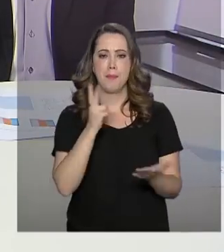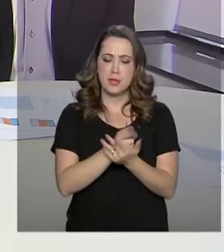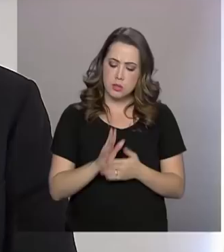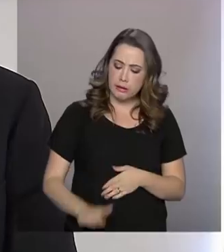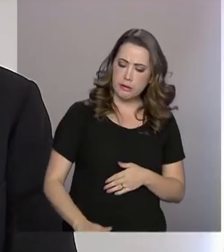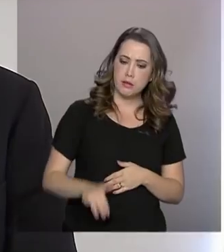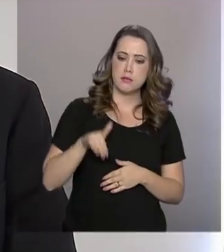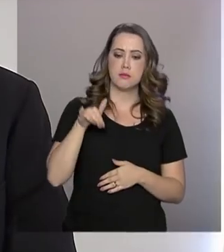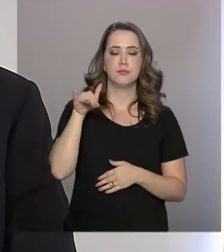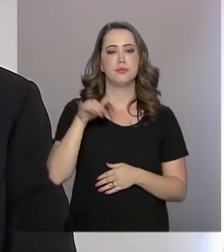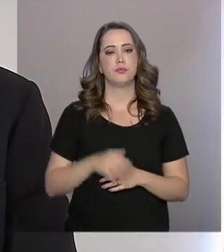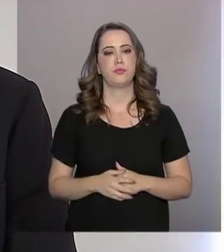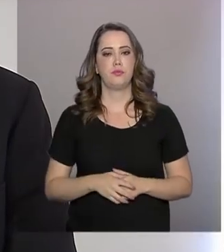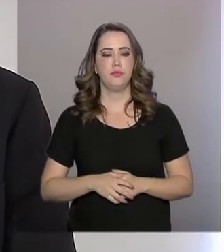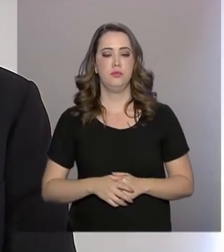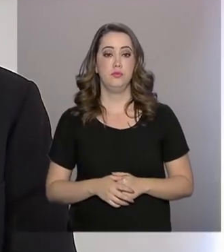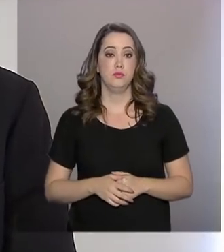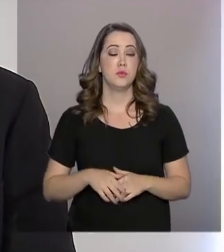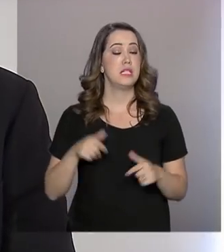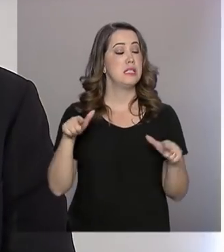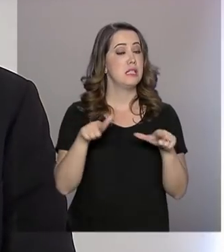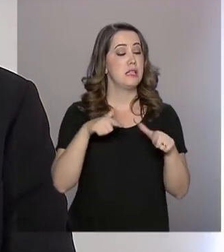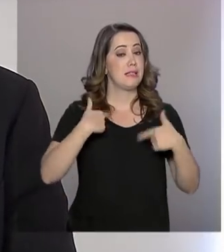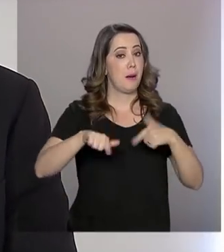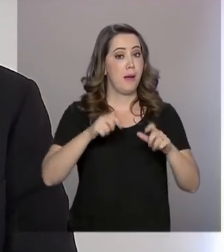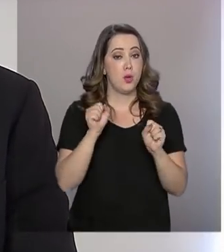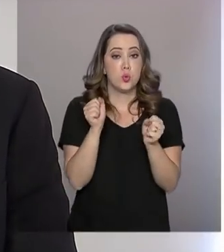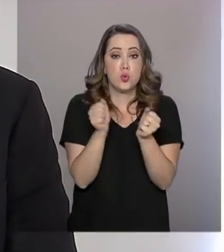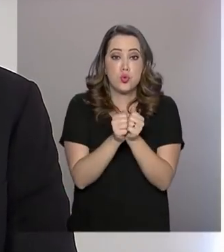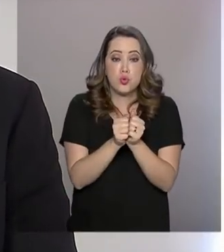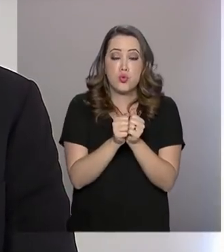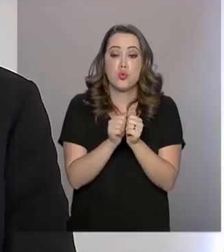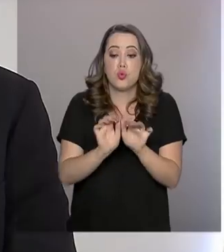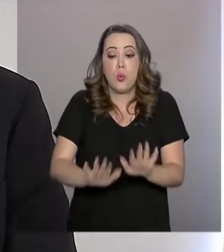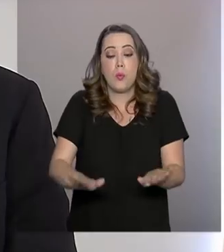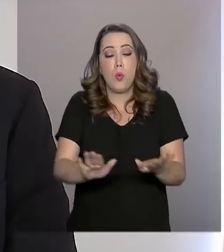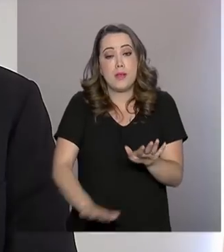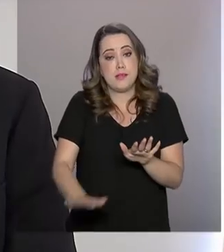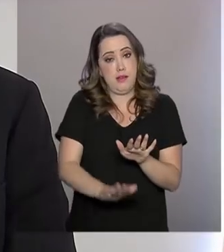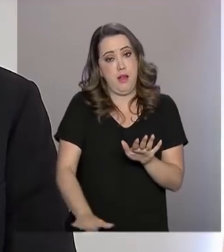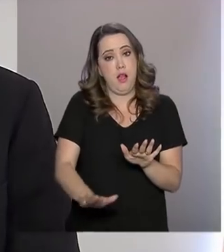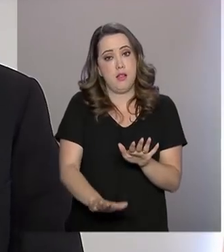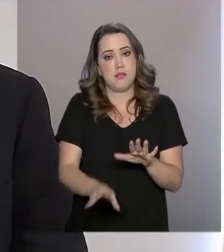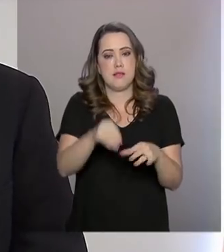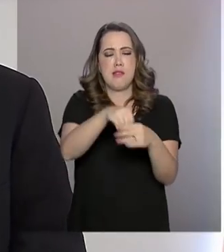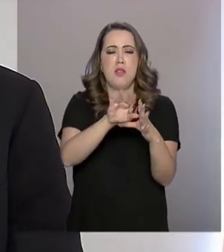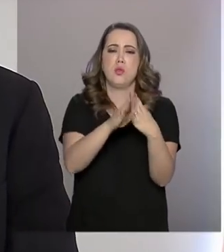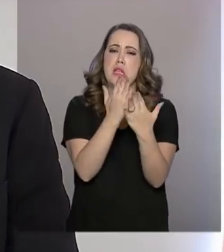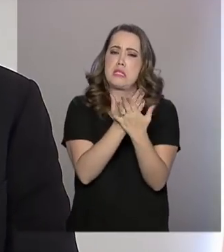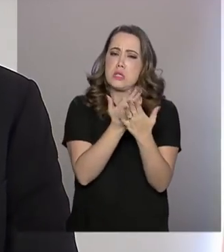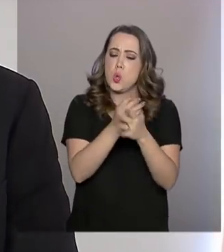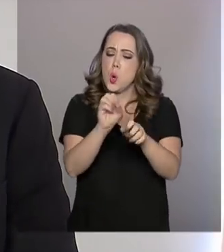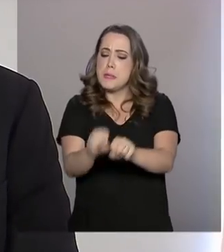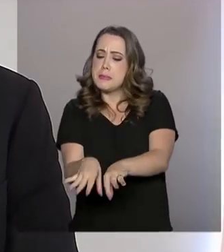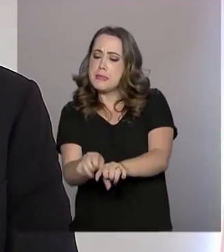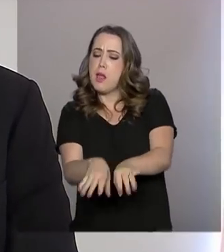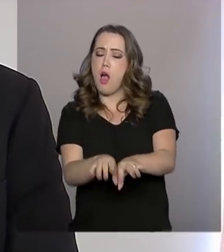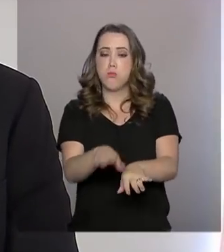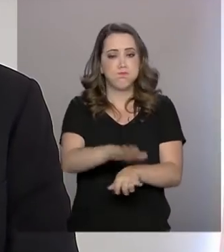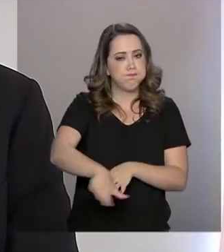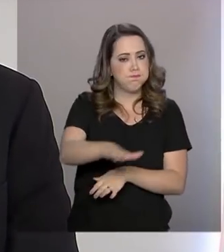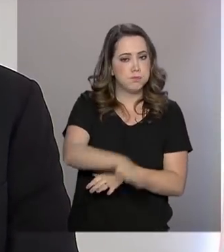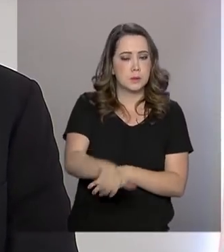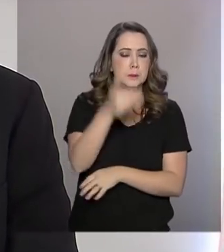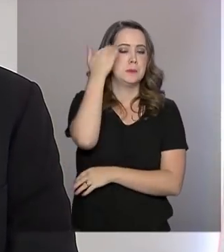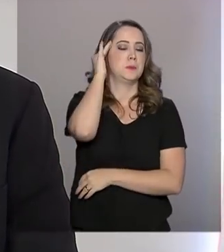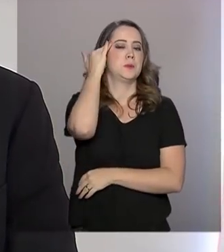infância. Trabalho junto com as crianças nas escolas para que desde a infância os cidadãos brasileiros aprendam e